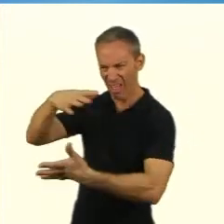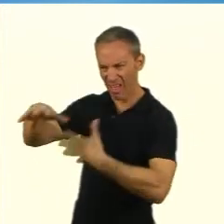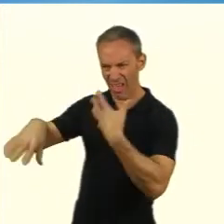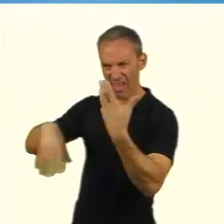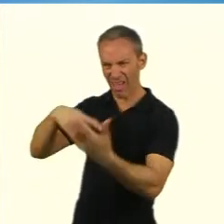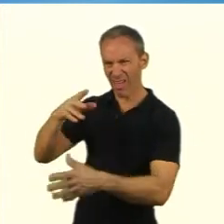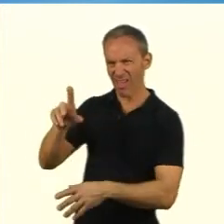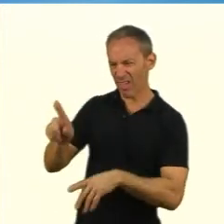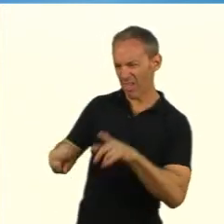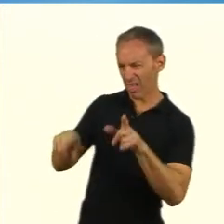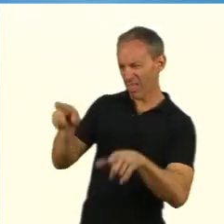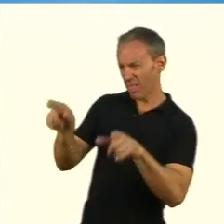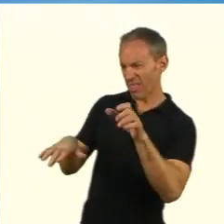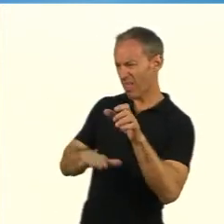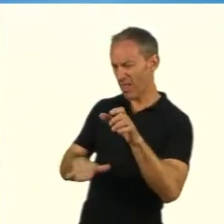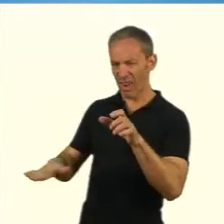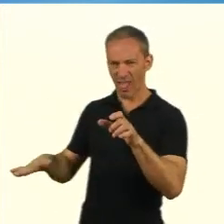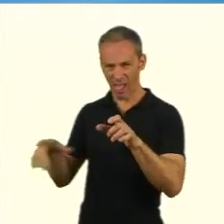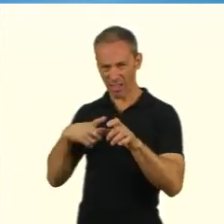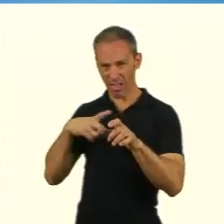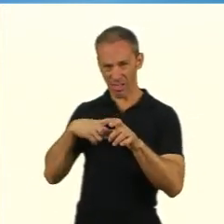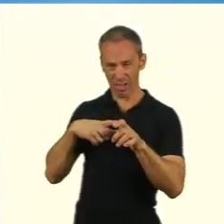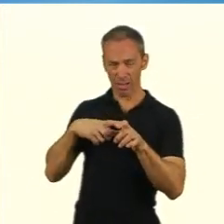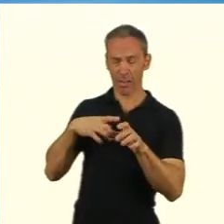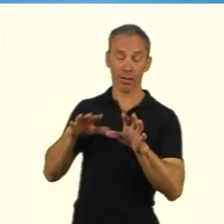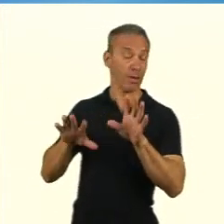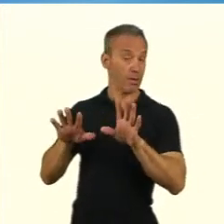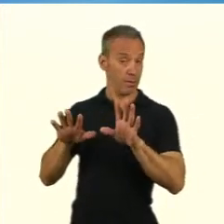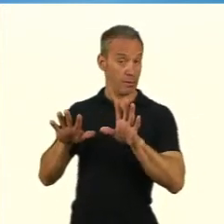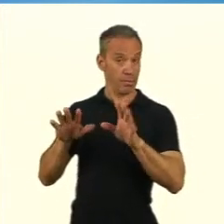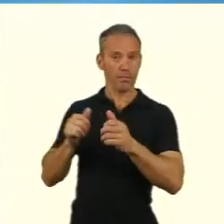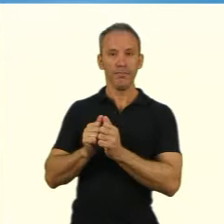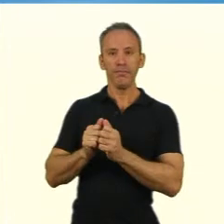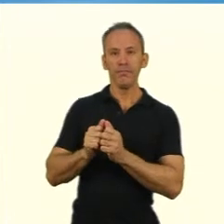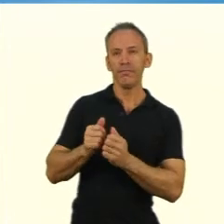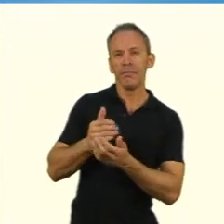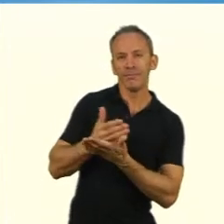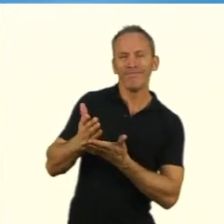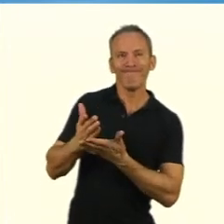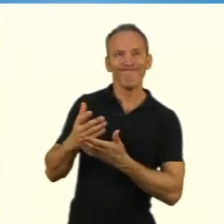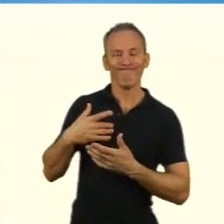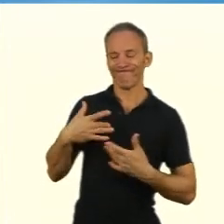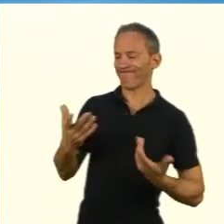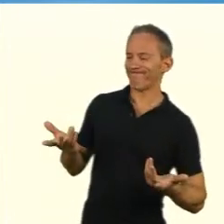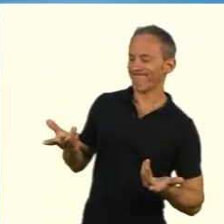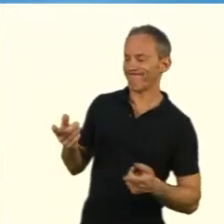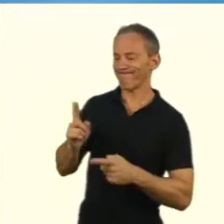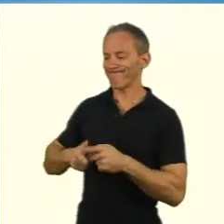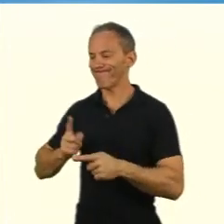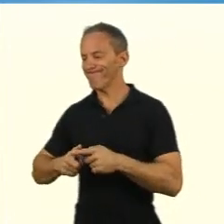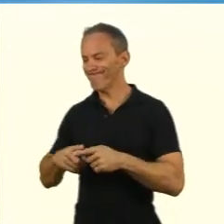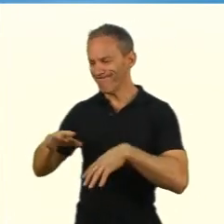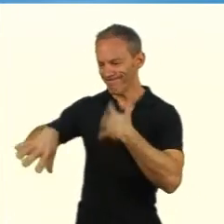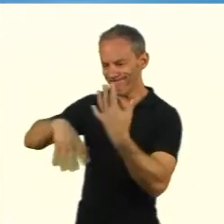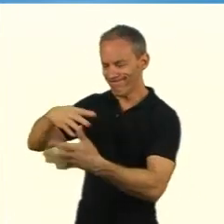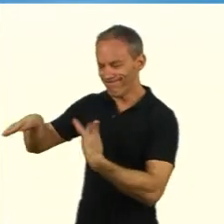investigá-los. Então, a instigação nasce de um problema que me chama mais atenção, não é?